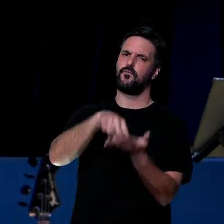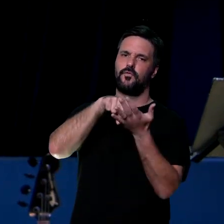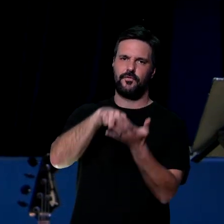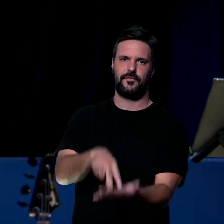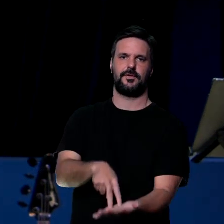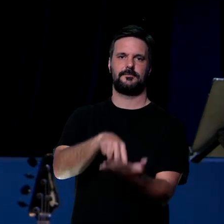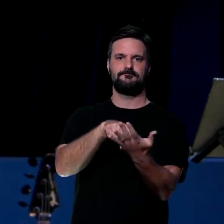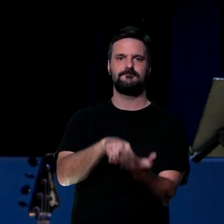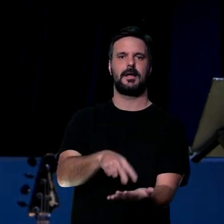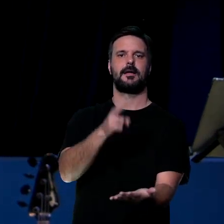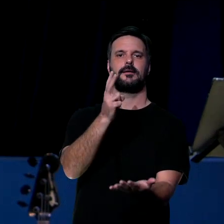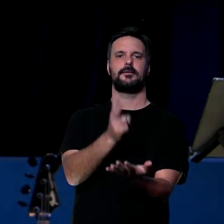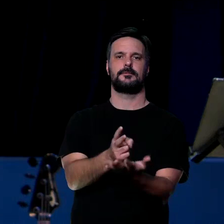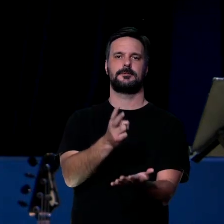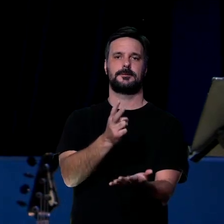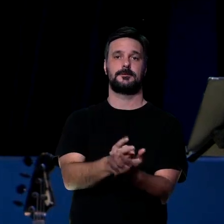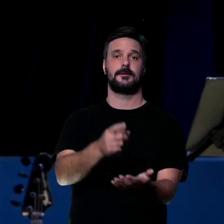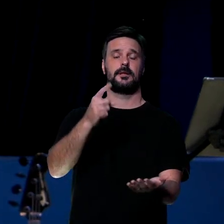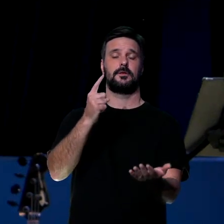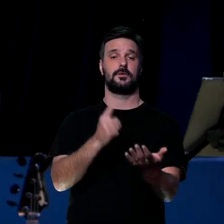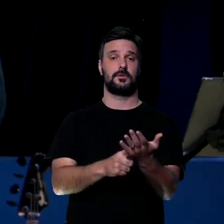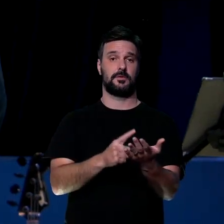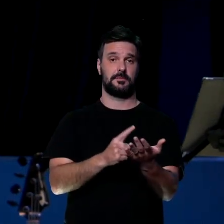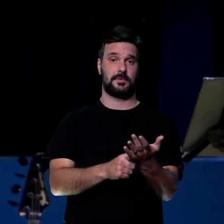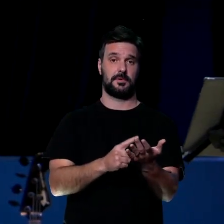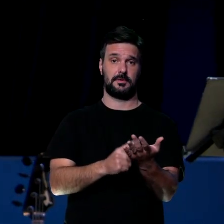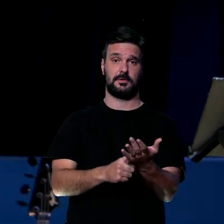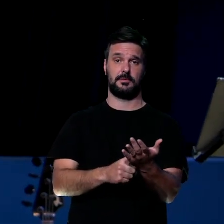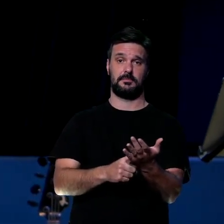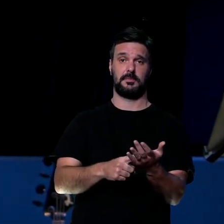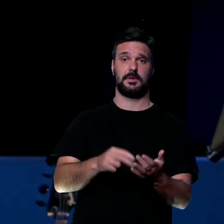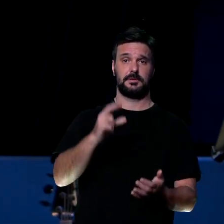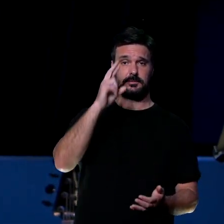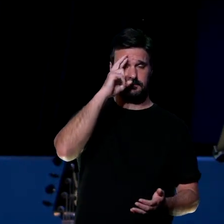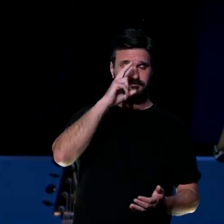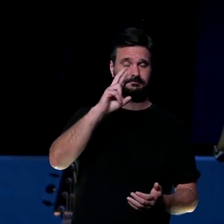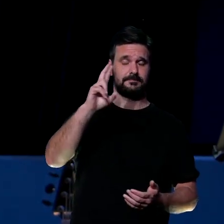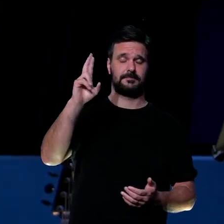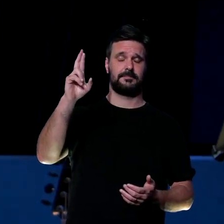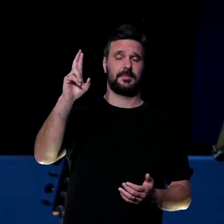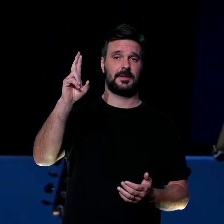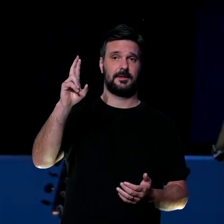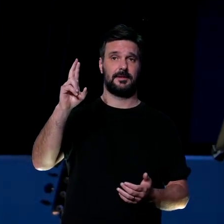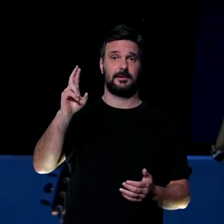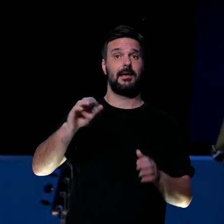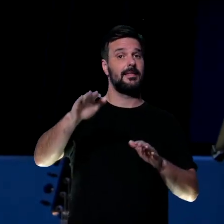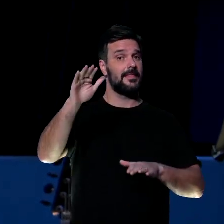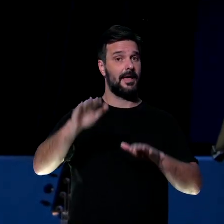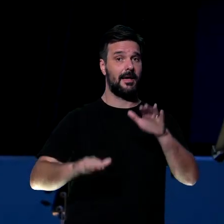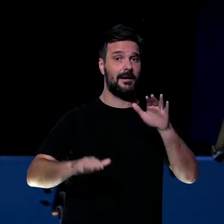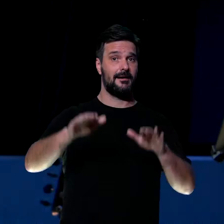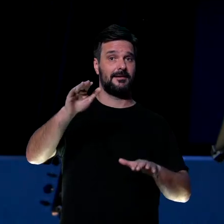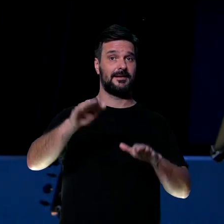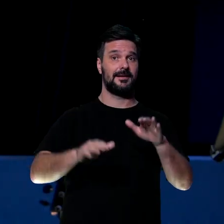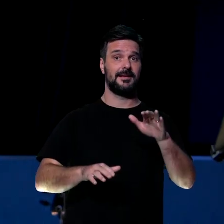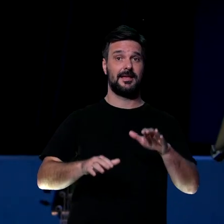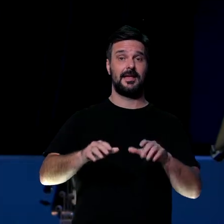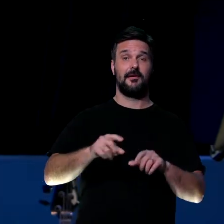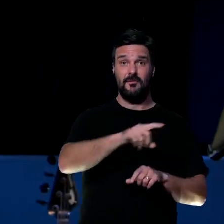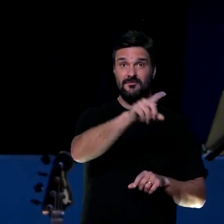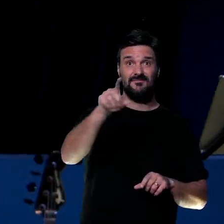Permaneçam firmes no compromisso que vocês têm com Jesus. E nessa noite, talvez, você chegou aqui e está precisando ouvir esse